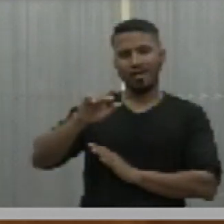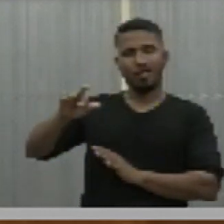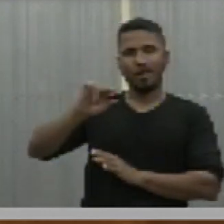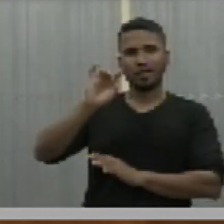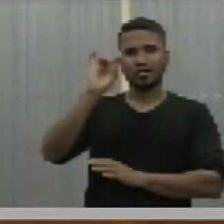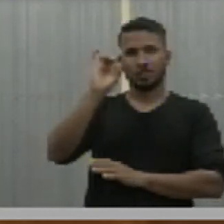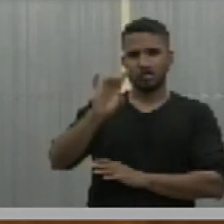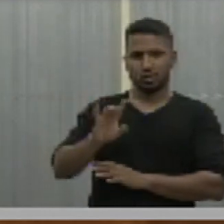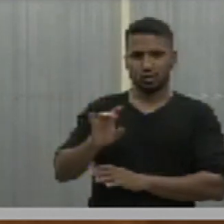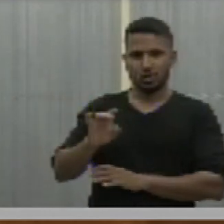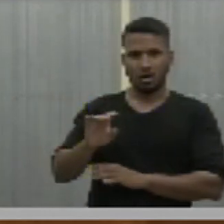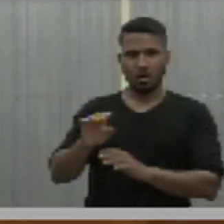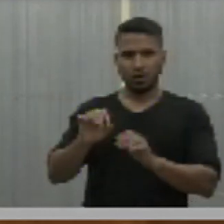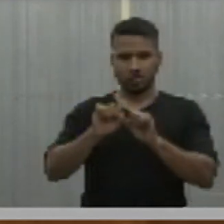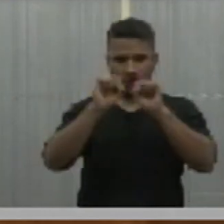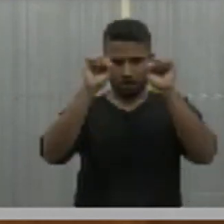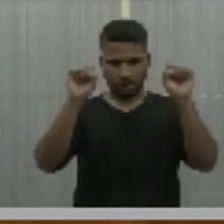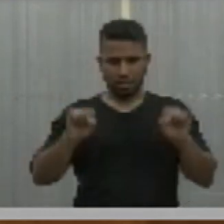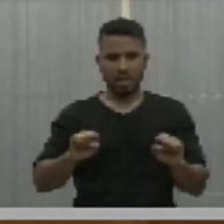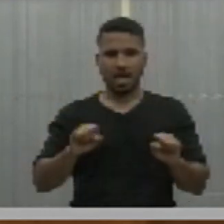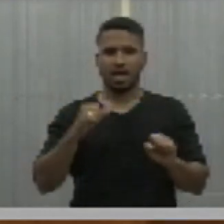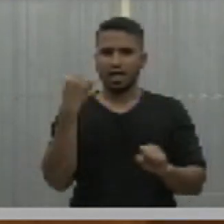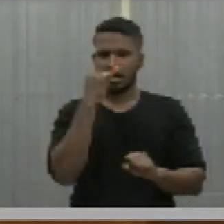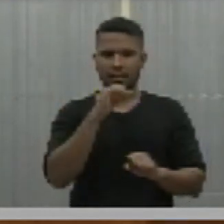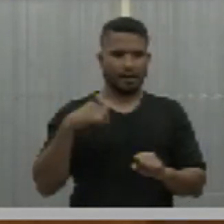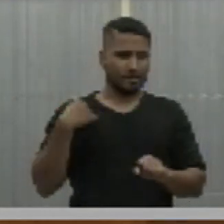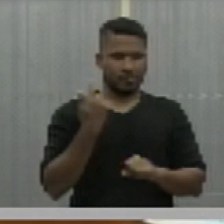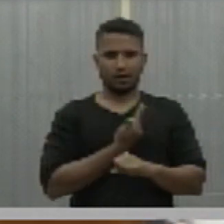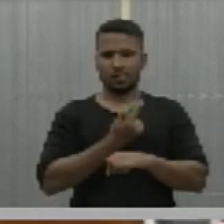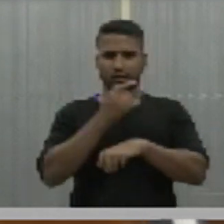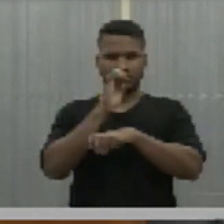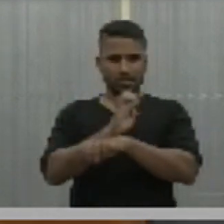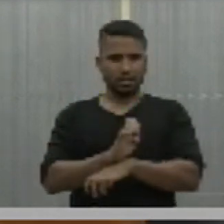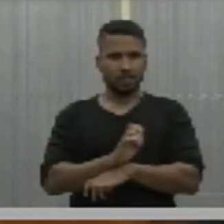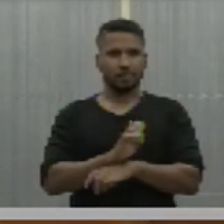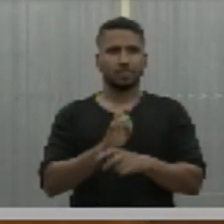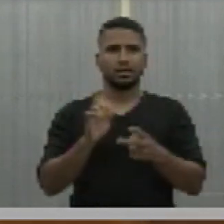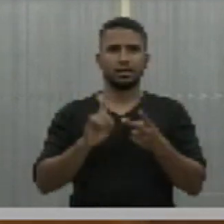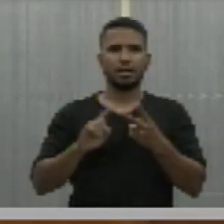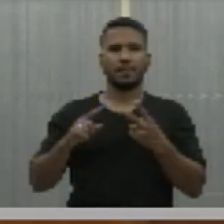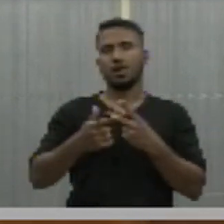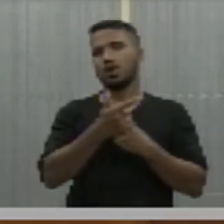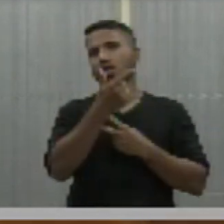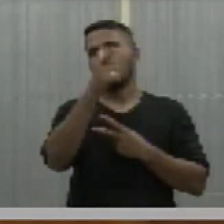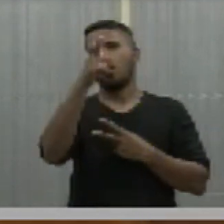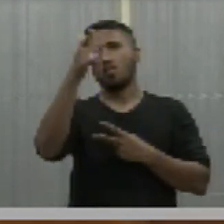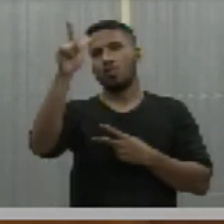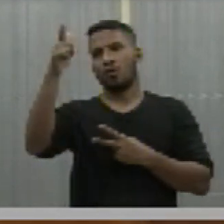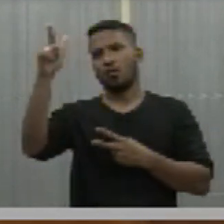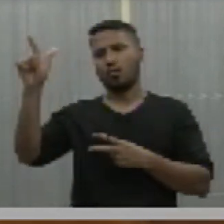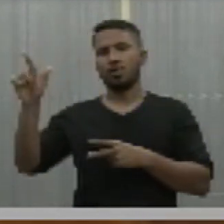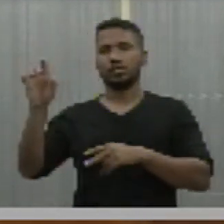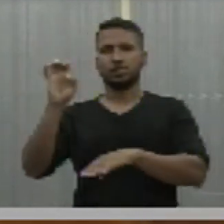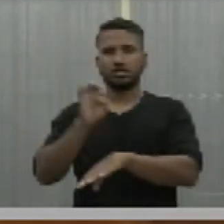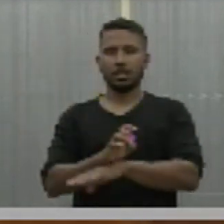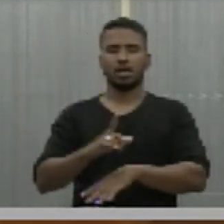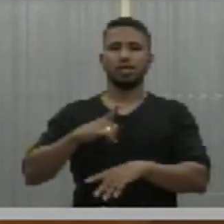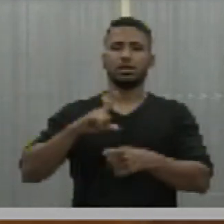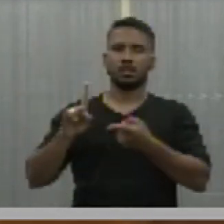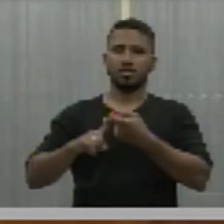gerencia o sistema elétrico da nossa, do nosso Estado, como também de outros Estados da Federação.